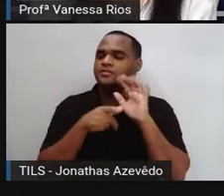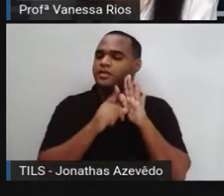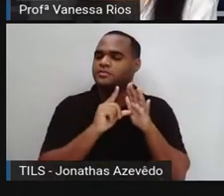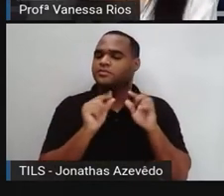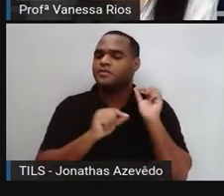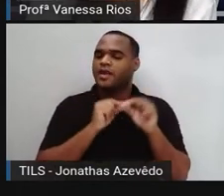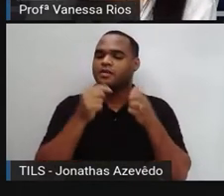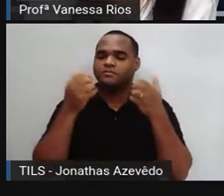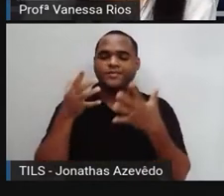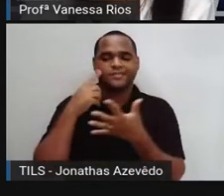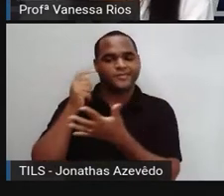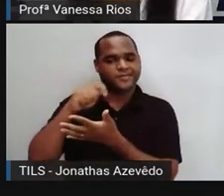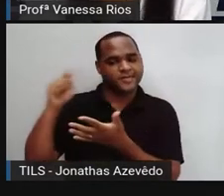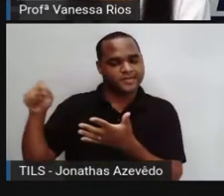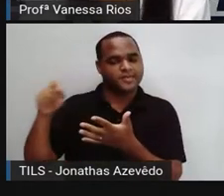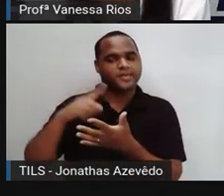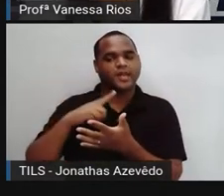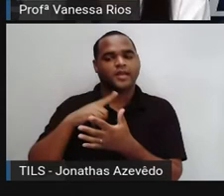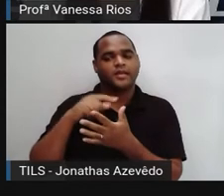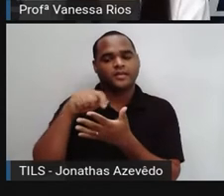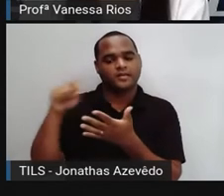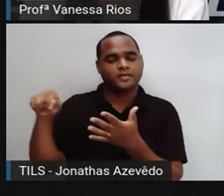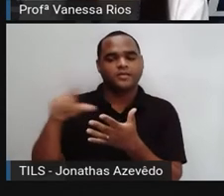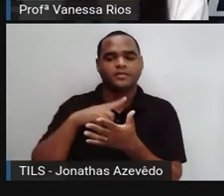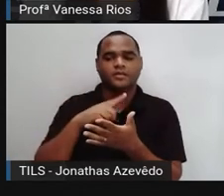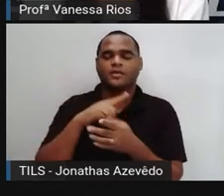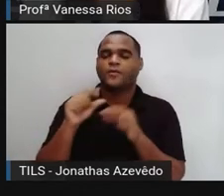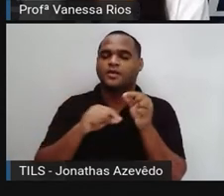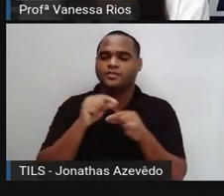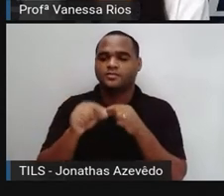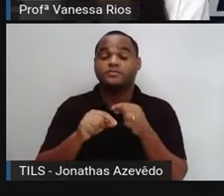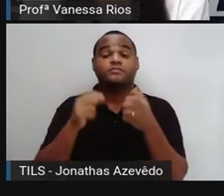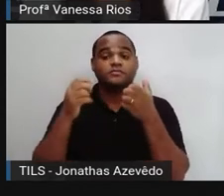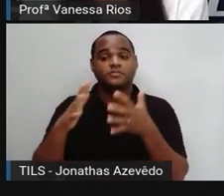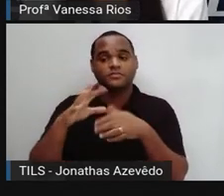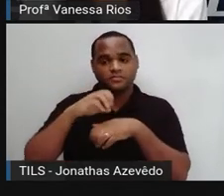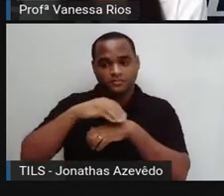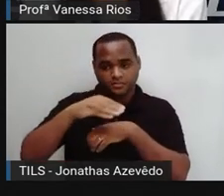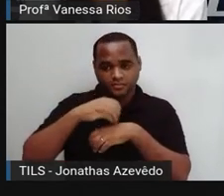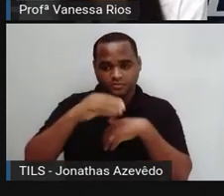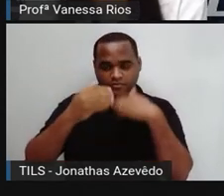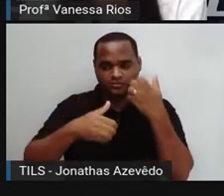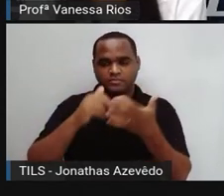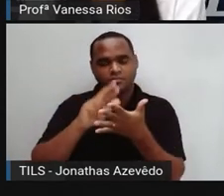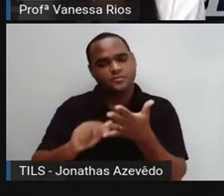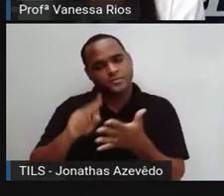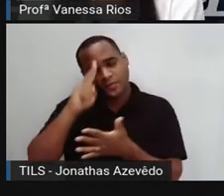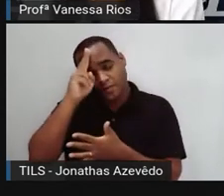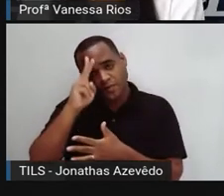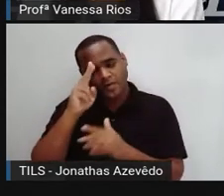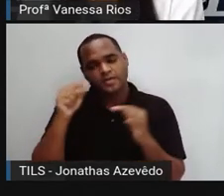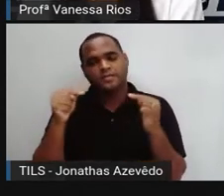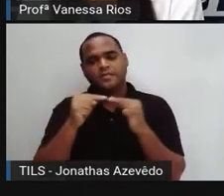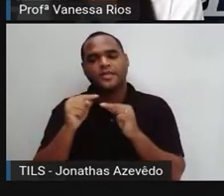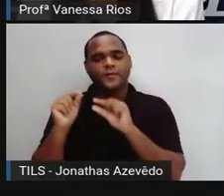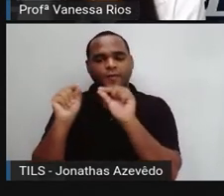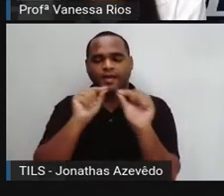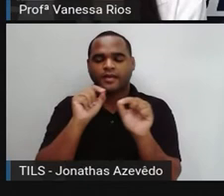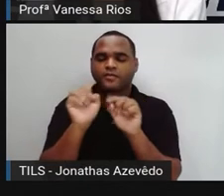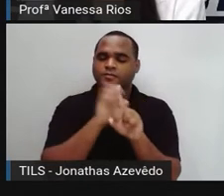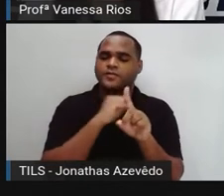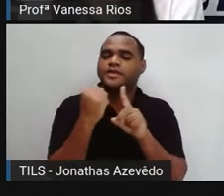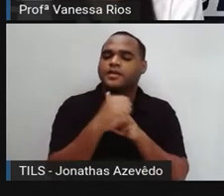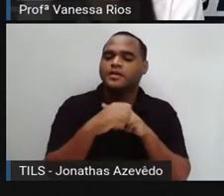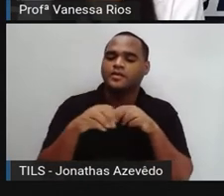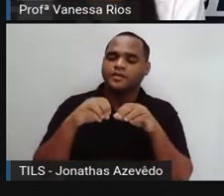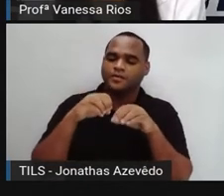da escrita. Mas a escrita permite que as informações históricas, que as informações sociais,